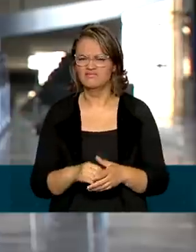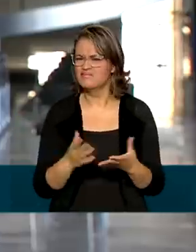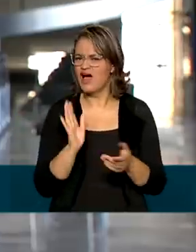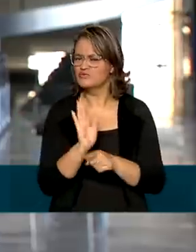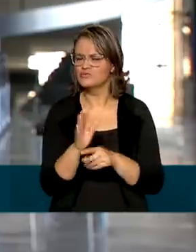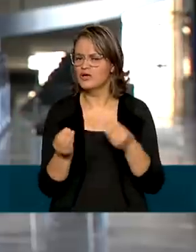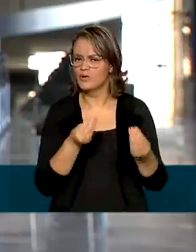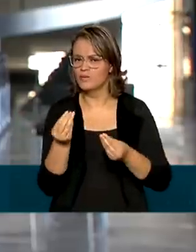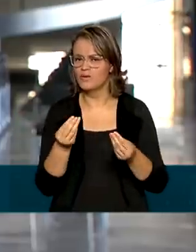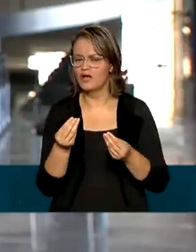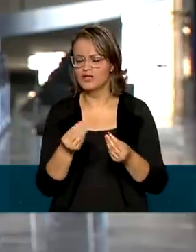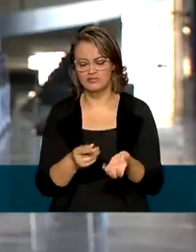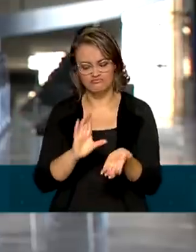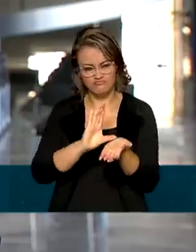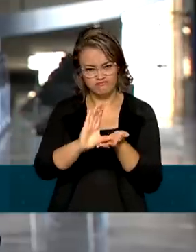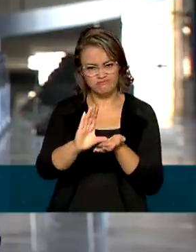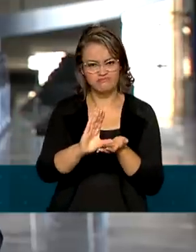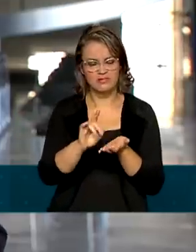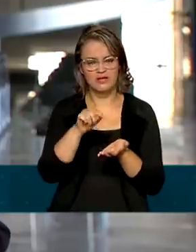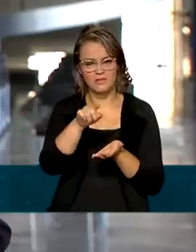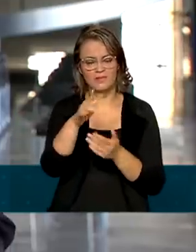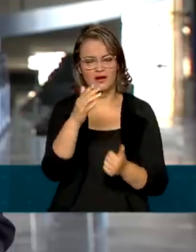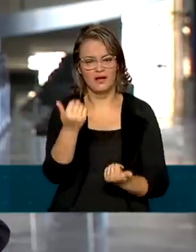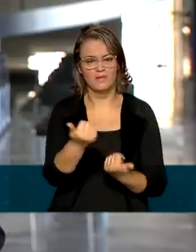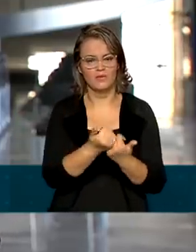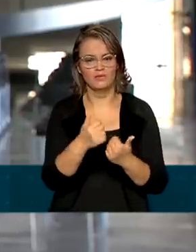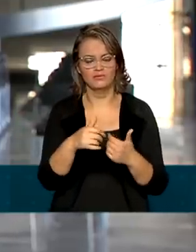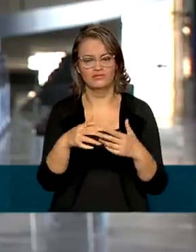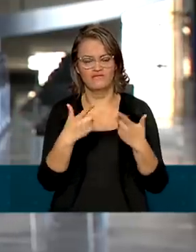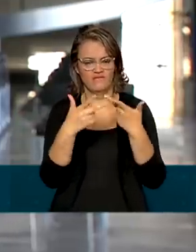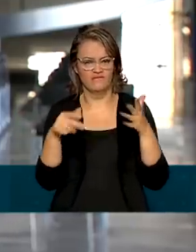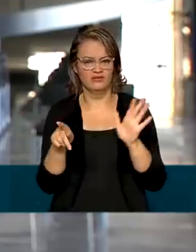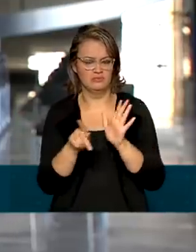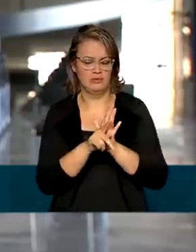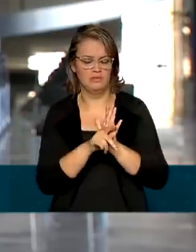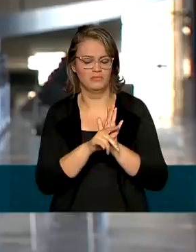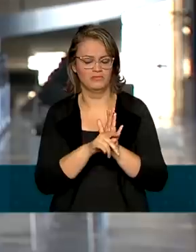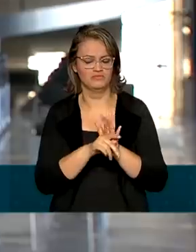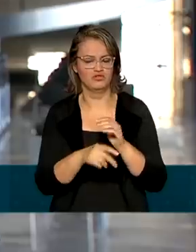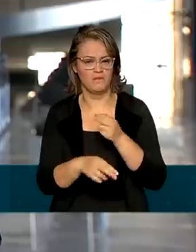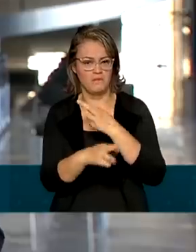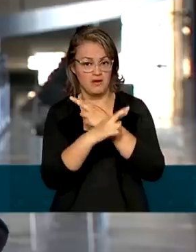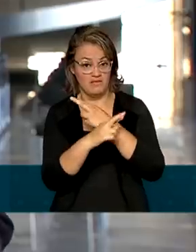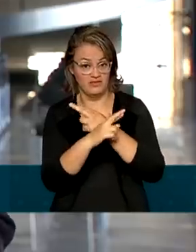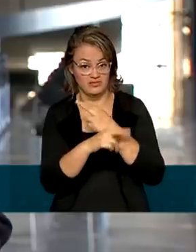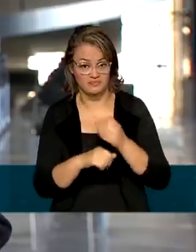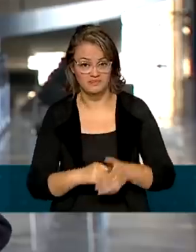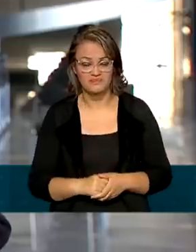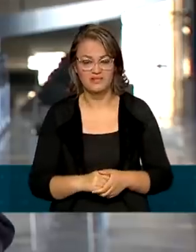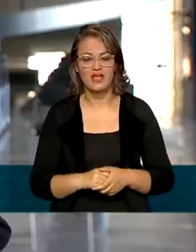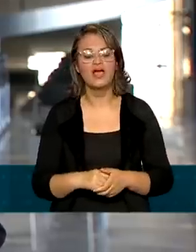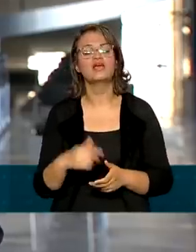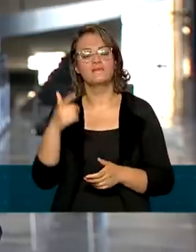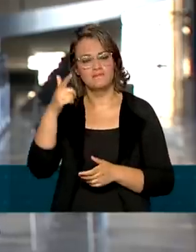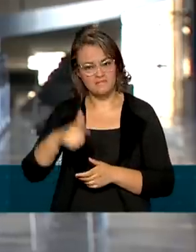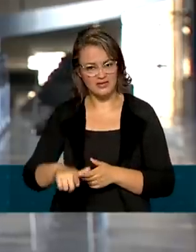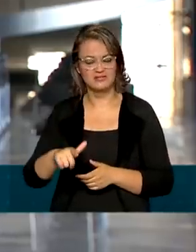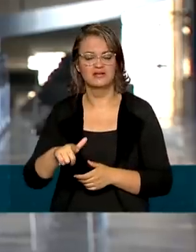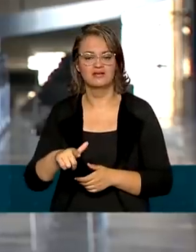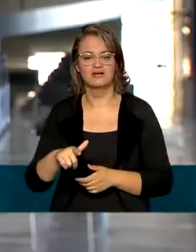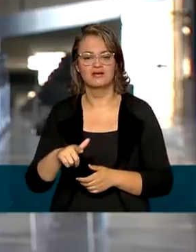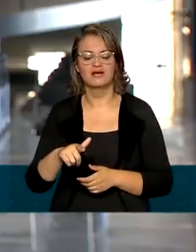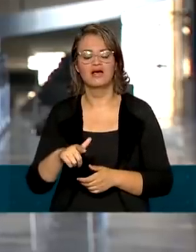de recursos já destinados para cobrir com Previdência Social. E foi vetado um dispositivo que autorizava